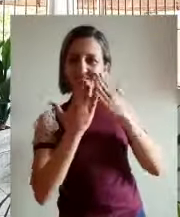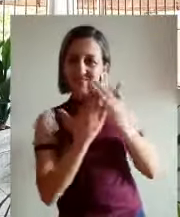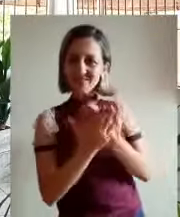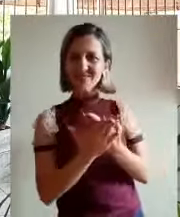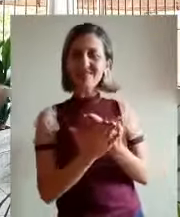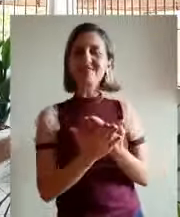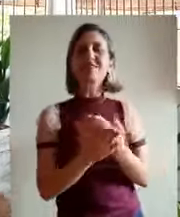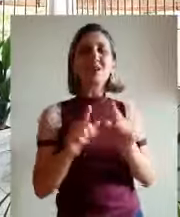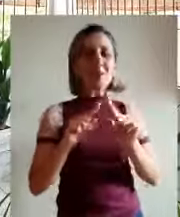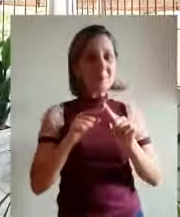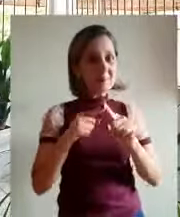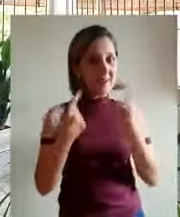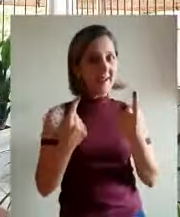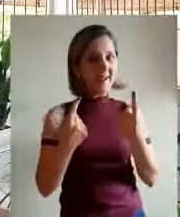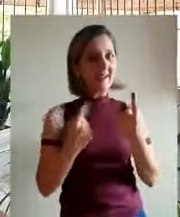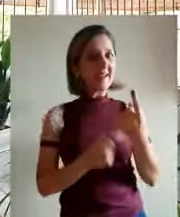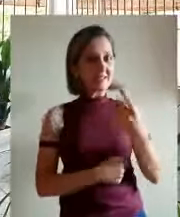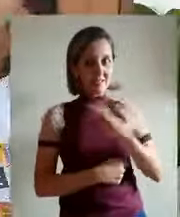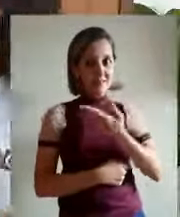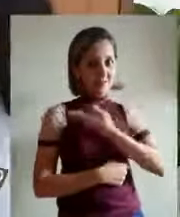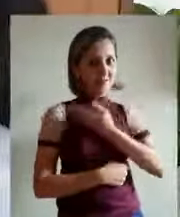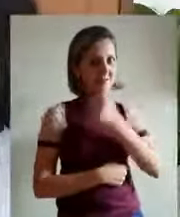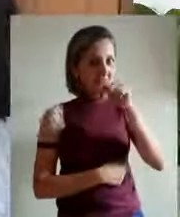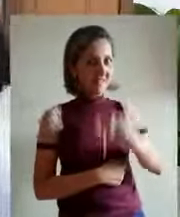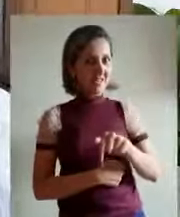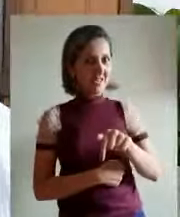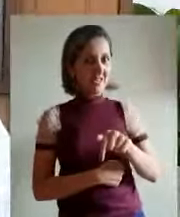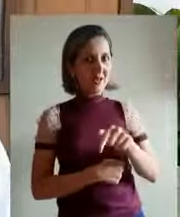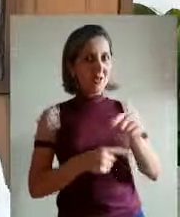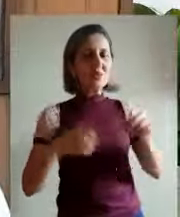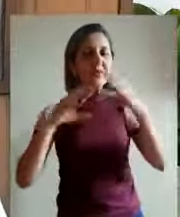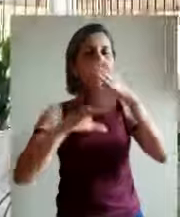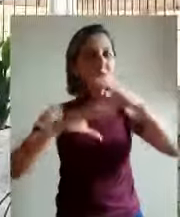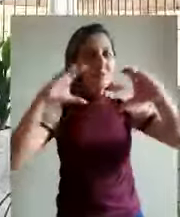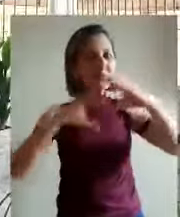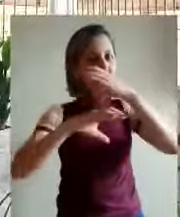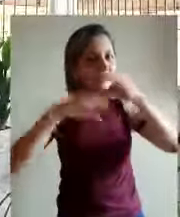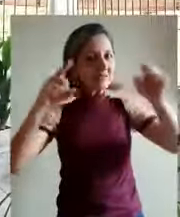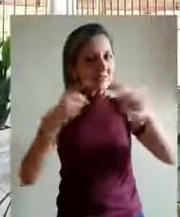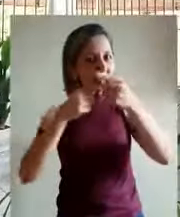vem aqui se cantarmos uma música. Solta o som, DJ!